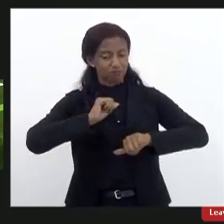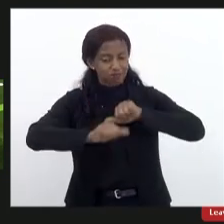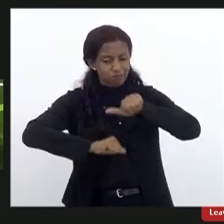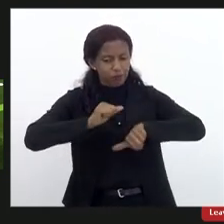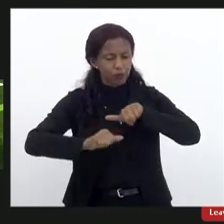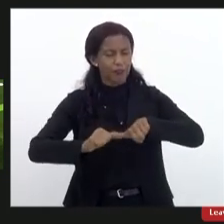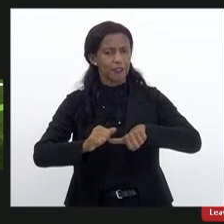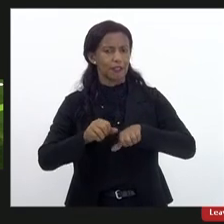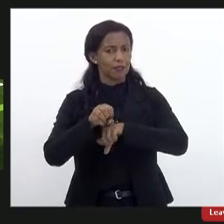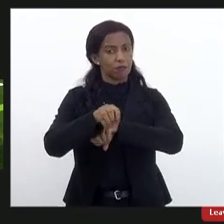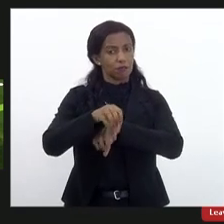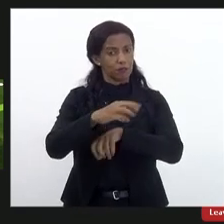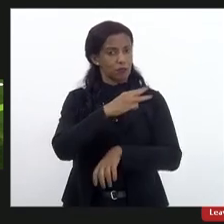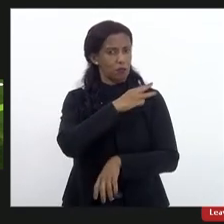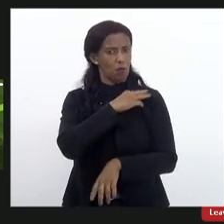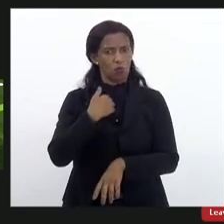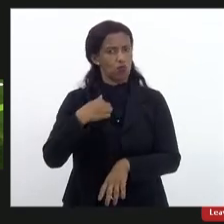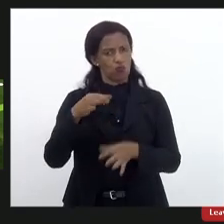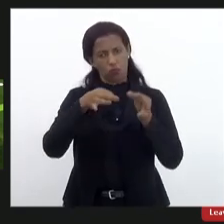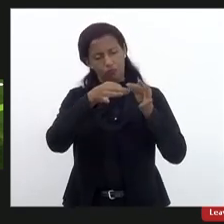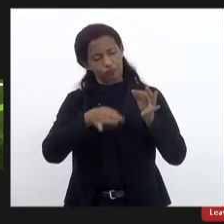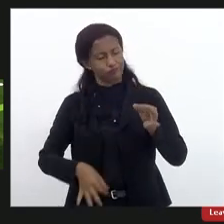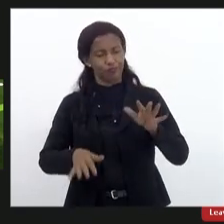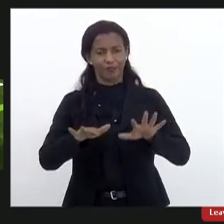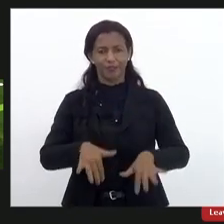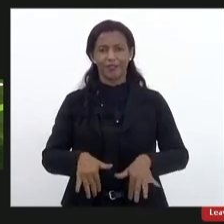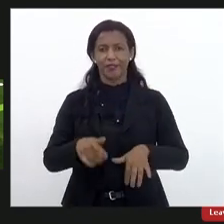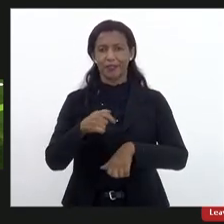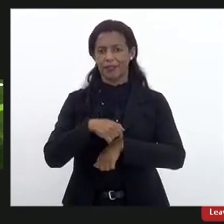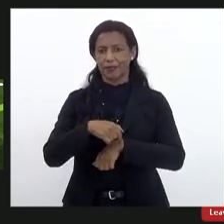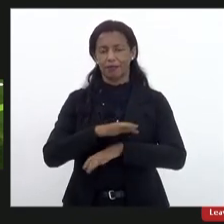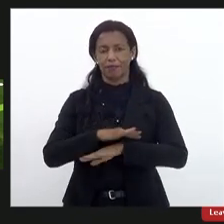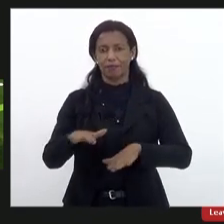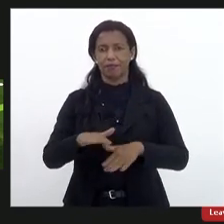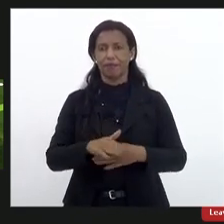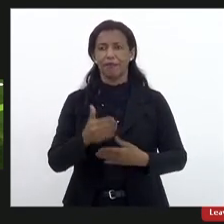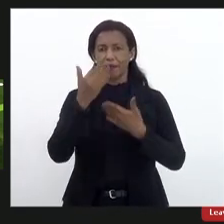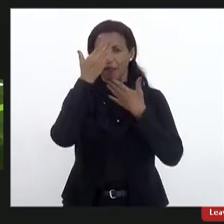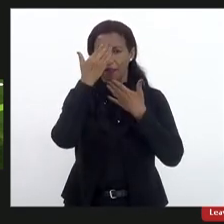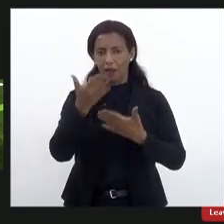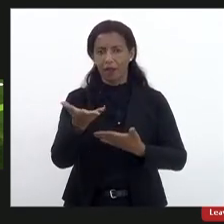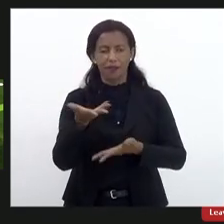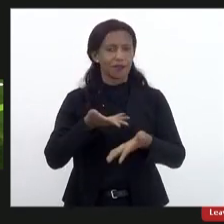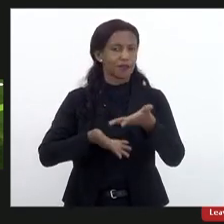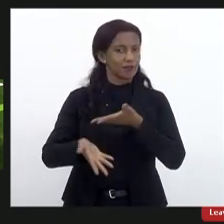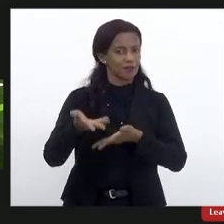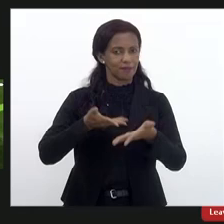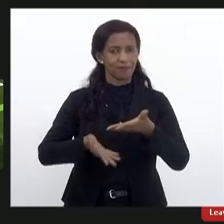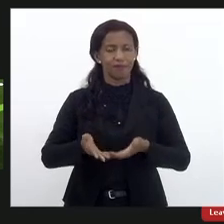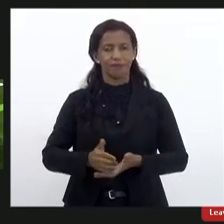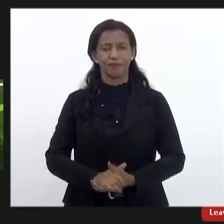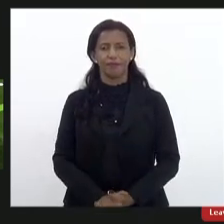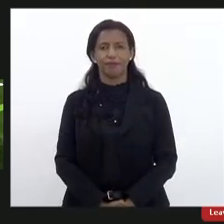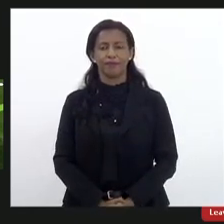não vou me alongar aqui nesse momento. Agradeço pela participação.